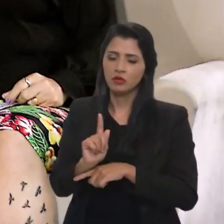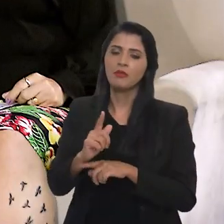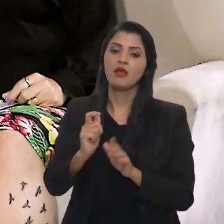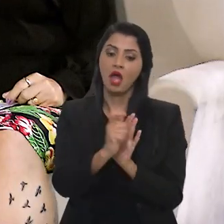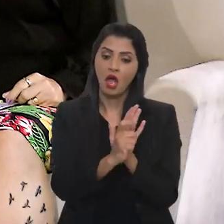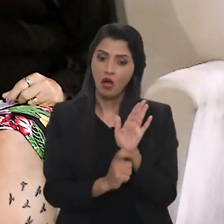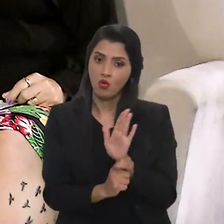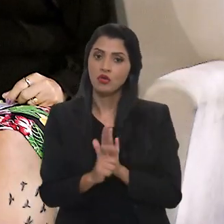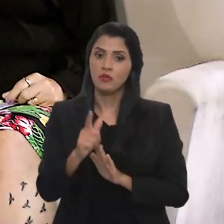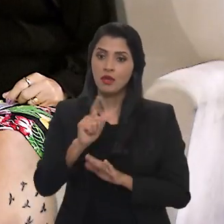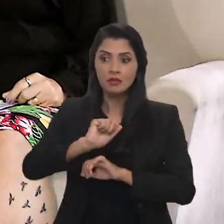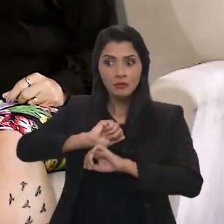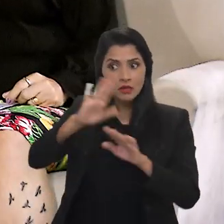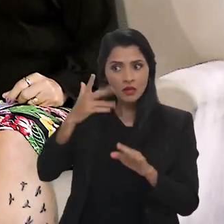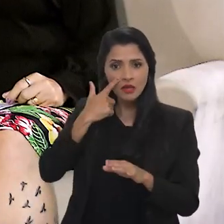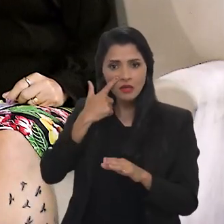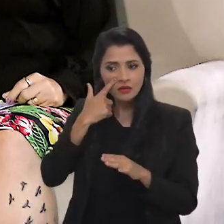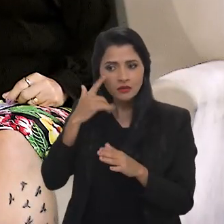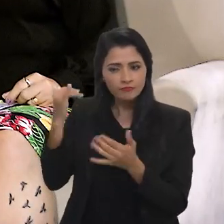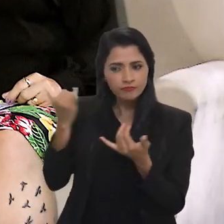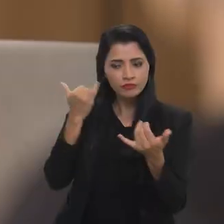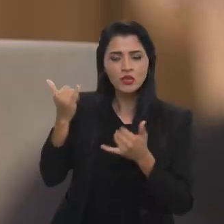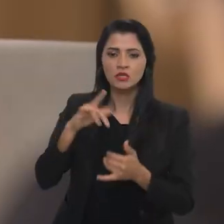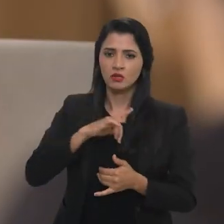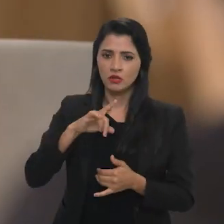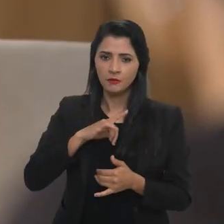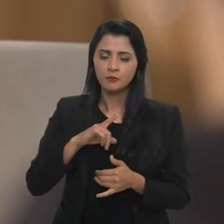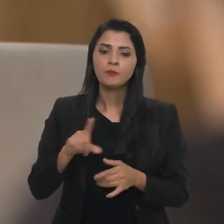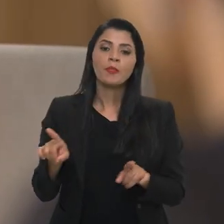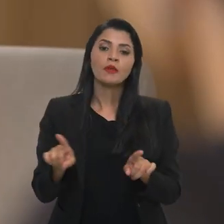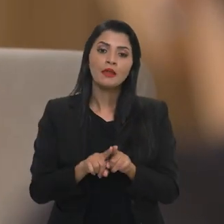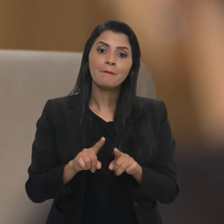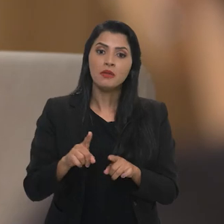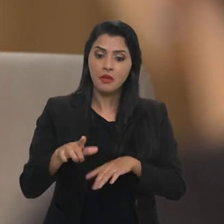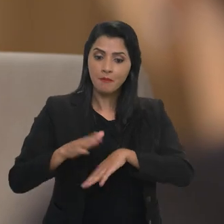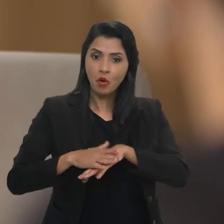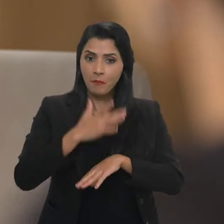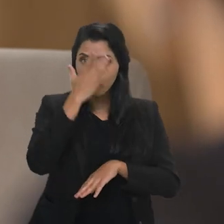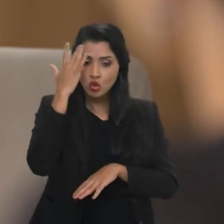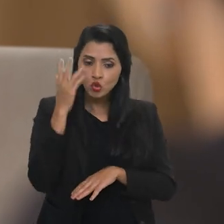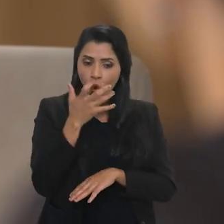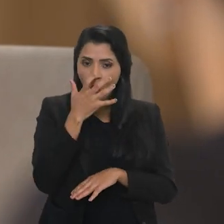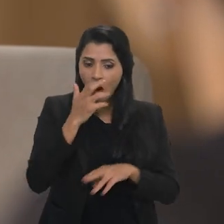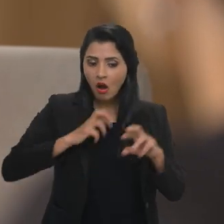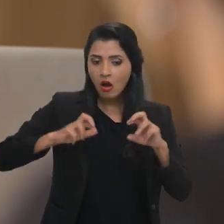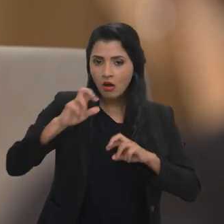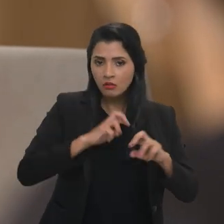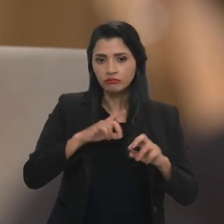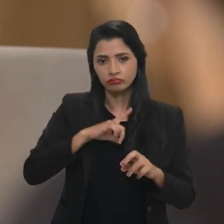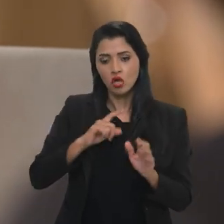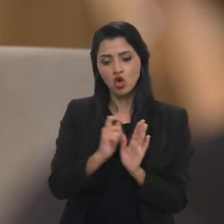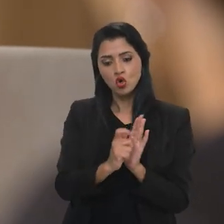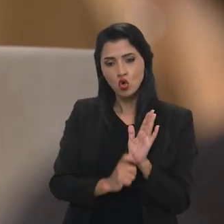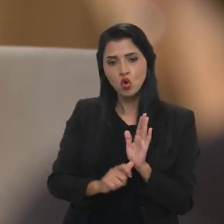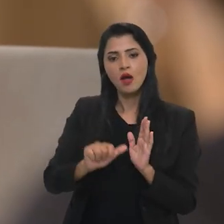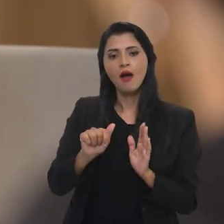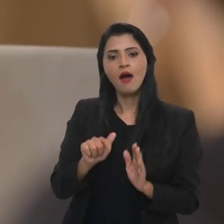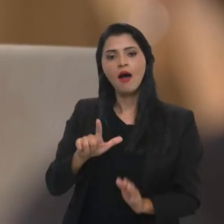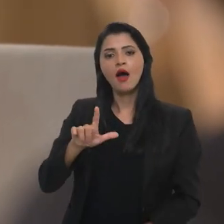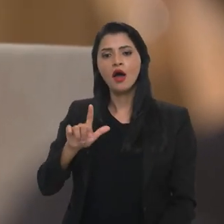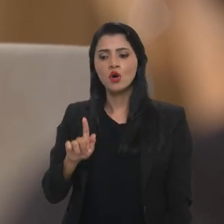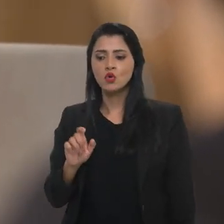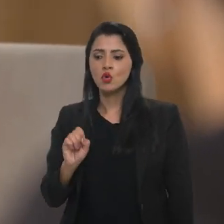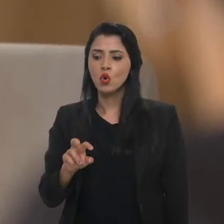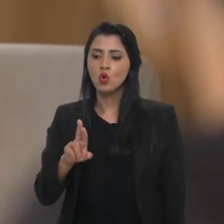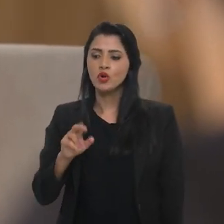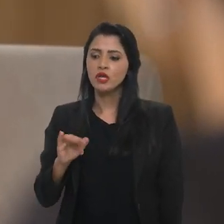gestão algorítmica e da transparência algorítmica. Enfim, até a supervisão humana, por exemplo, você tem um algoritmo que vai...